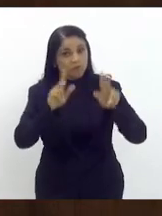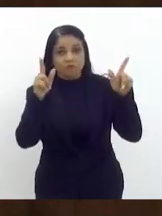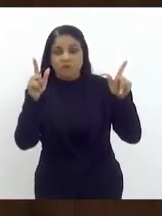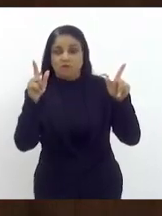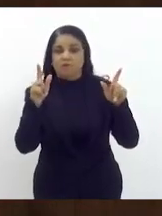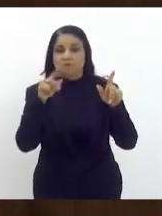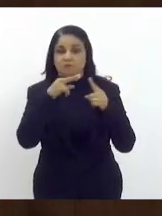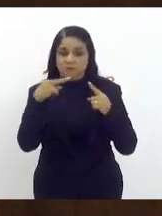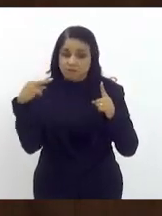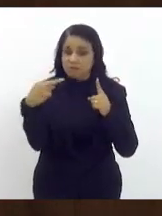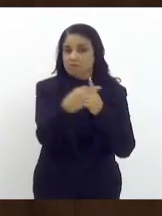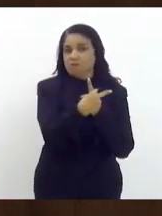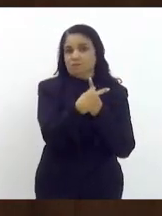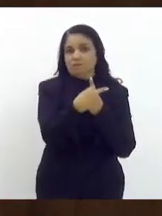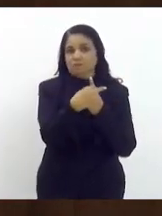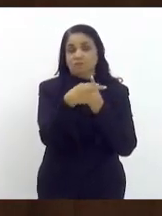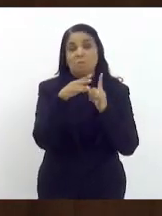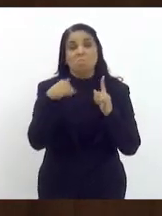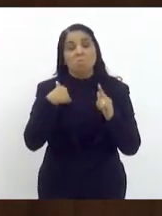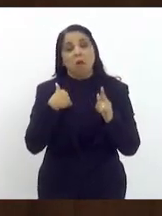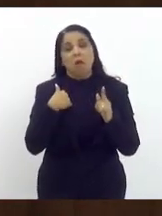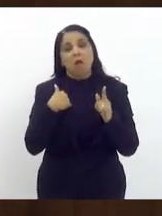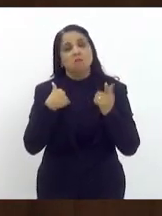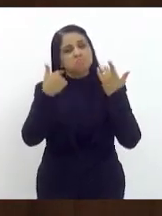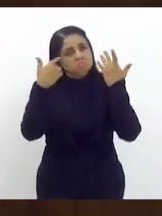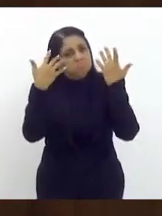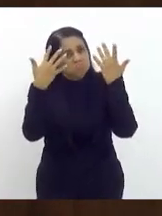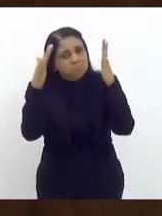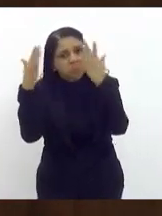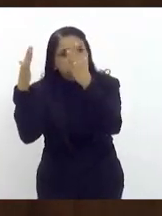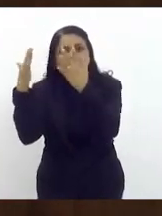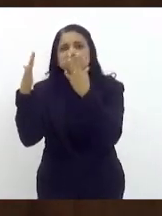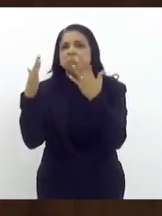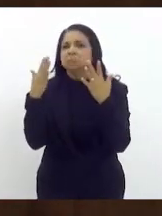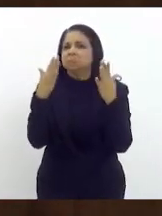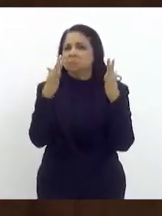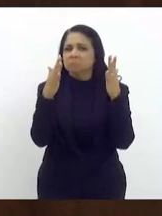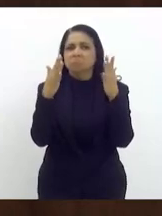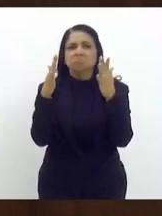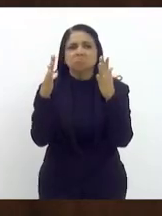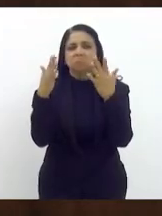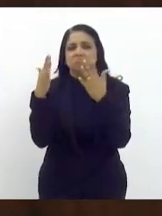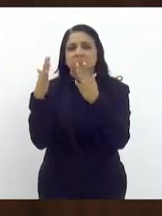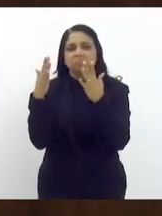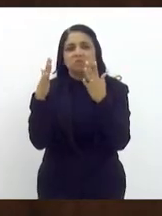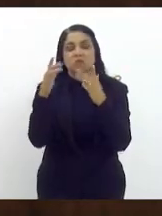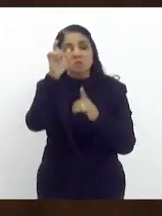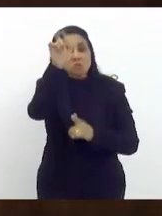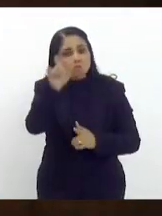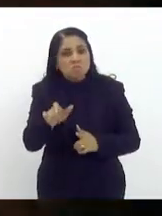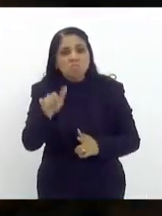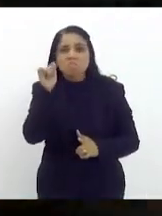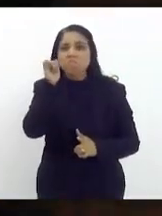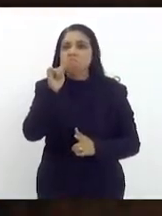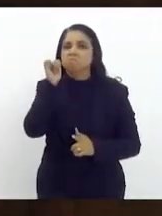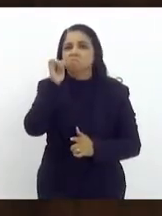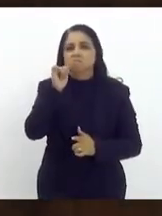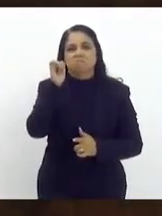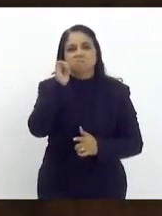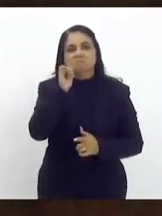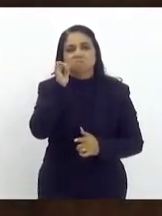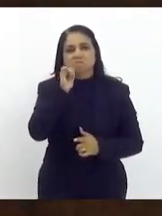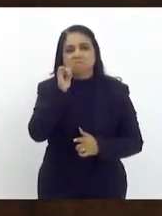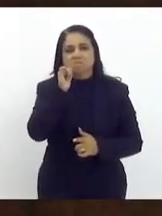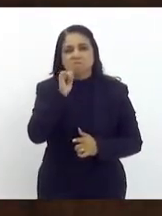eu acho que a gente tem que estar a postos para aplaudir exatamente uma mulher que vem a